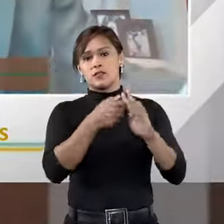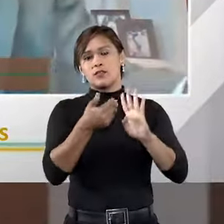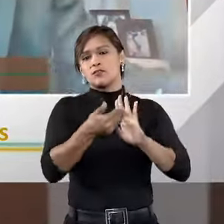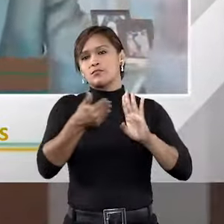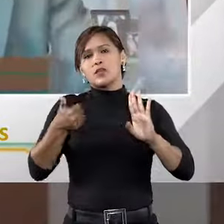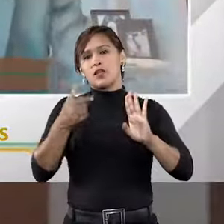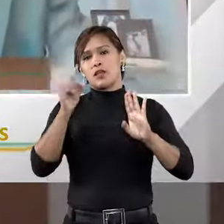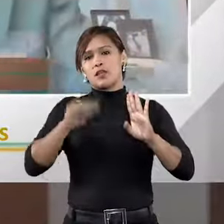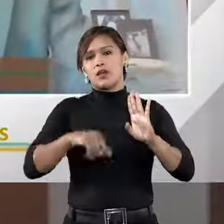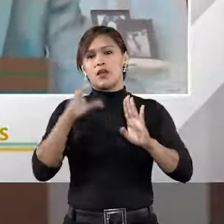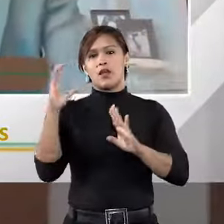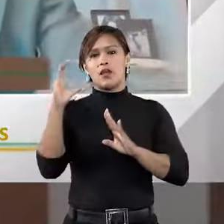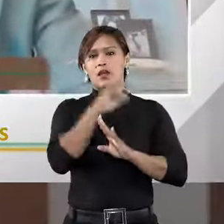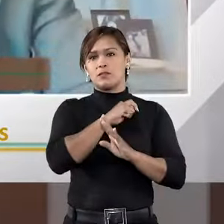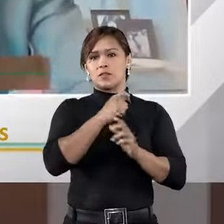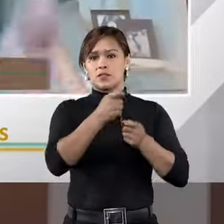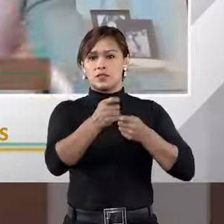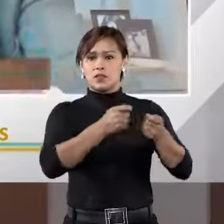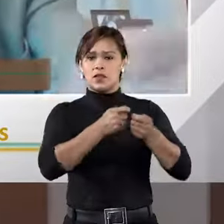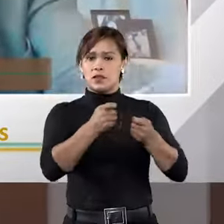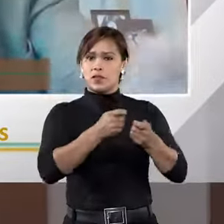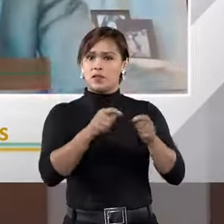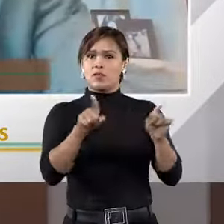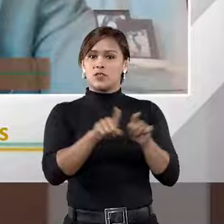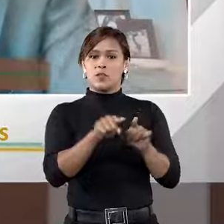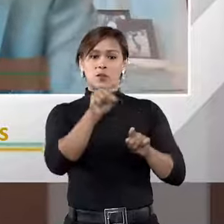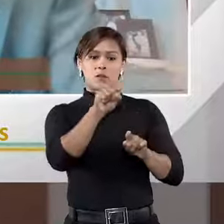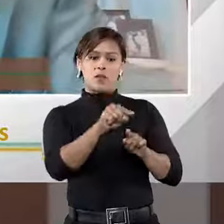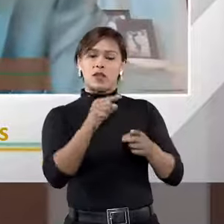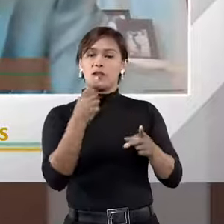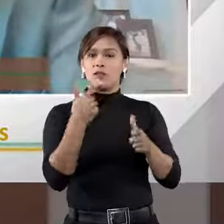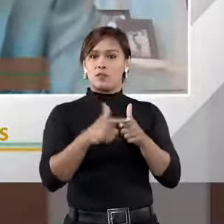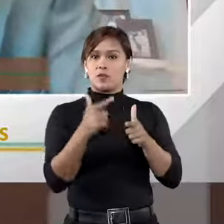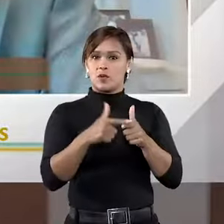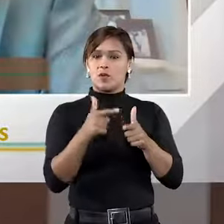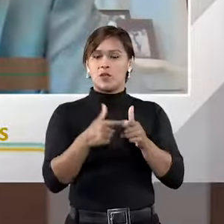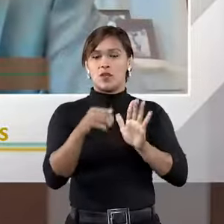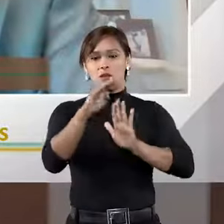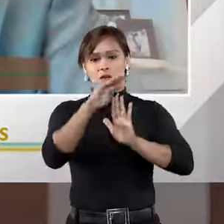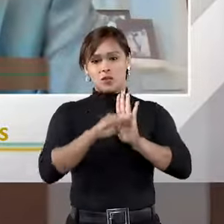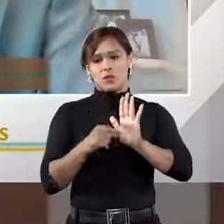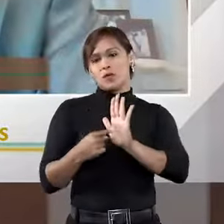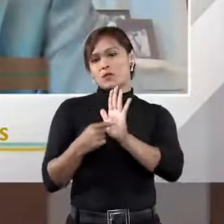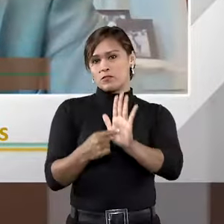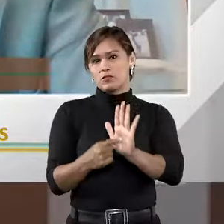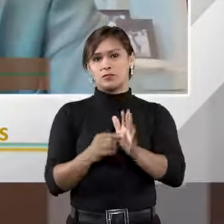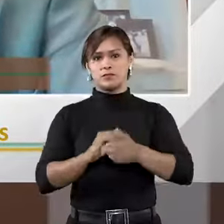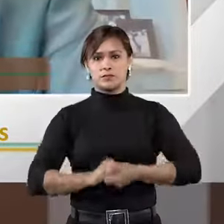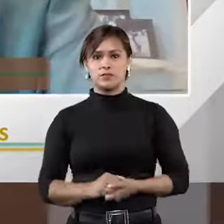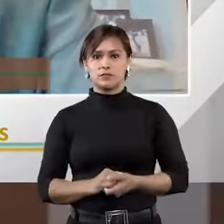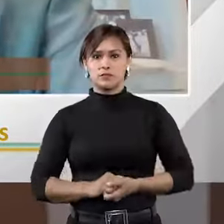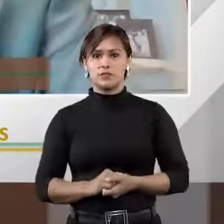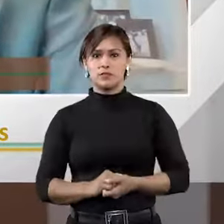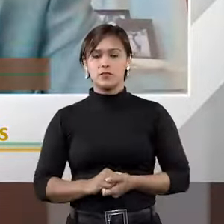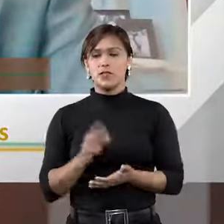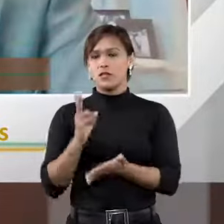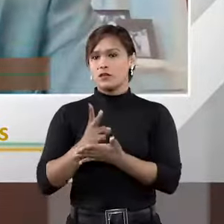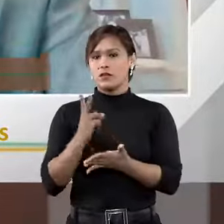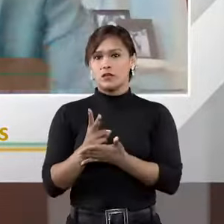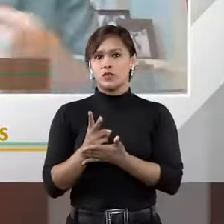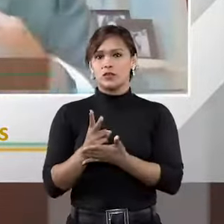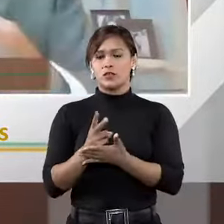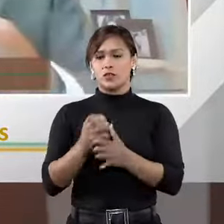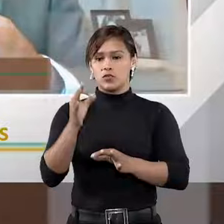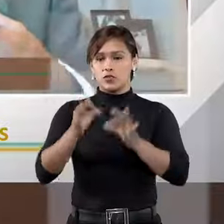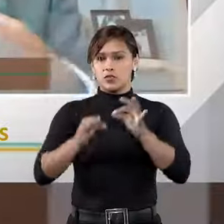renunciaram à eficácia da convenção arbitral, pelo menos para aquele litígio que foi ali posto. e segue-se daí no